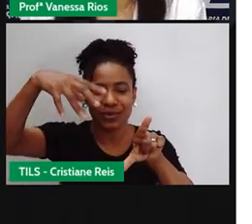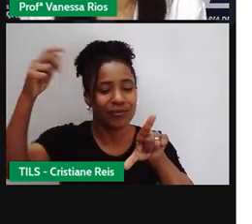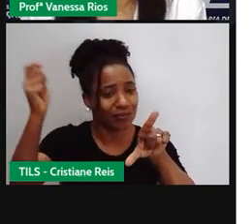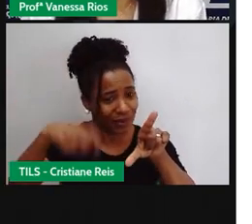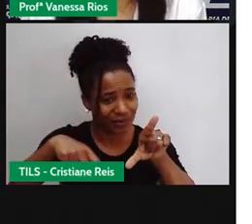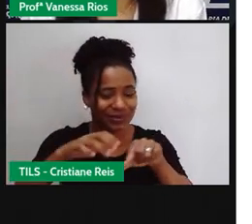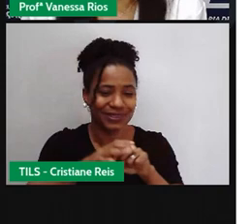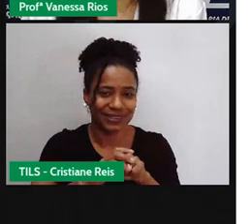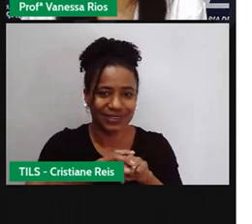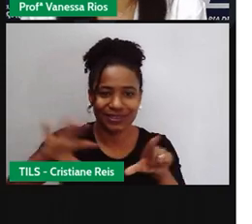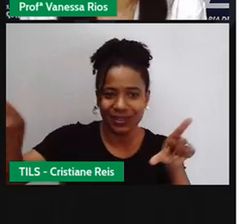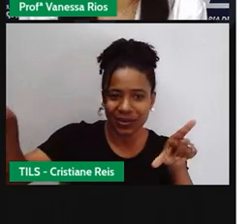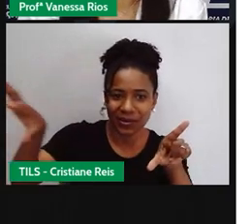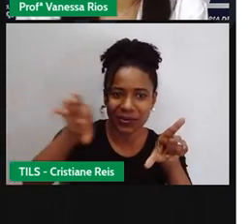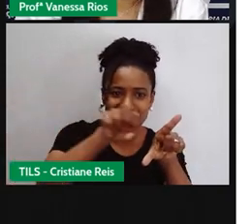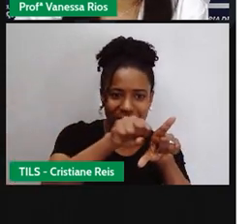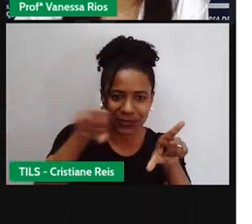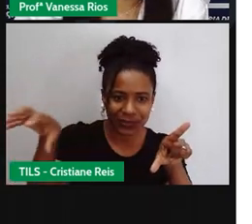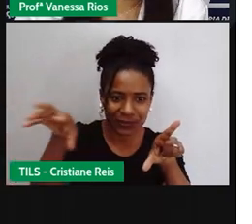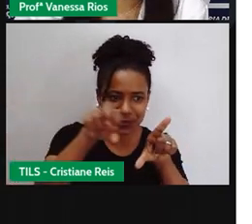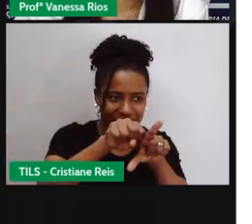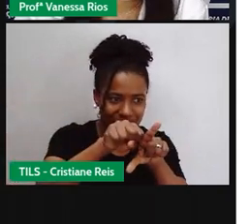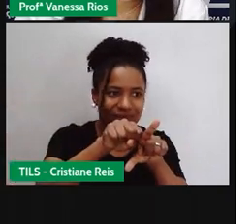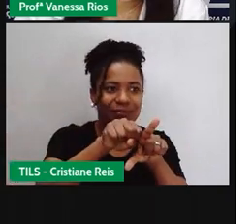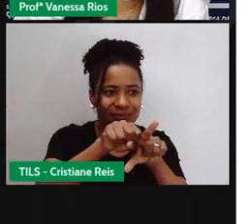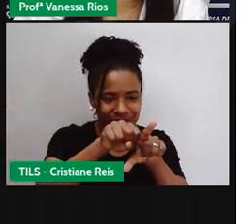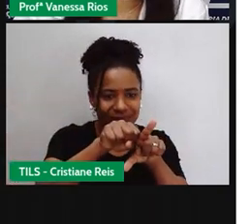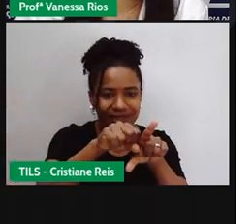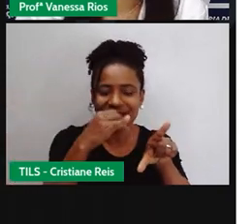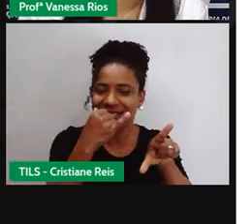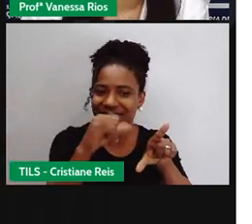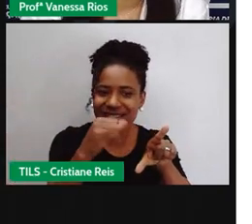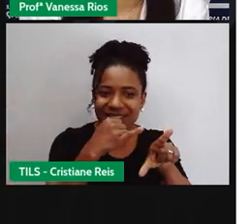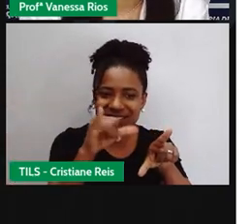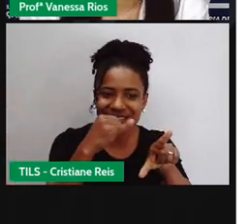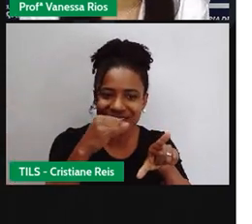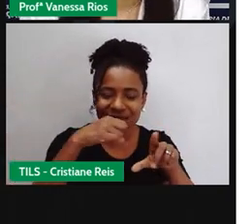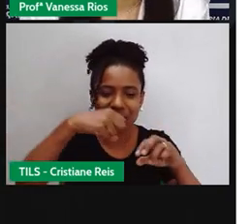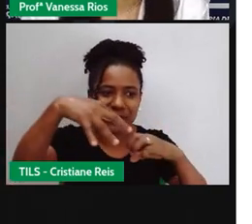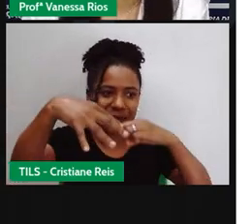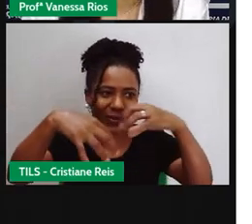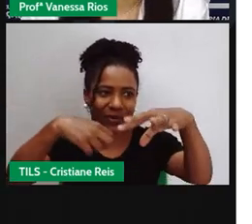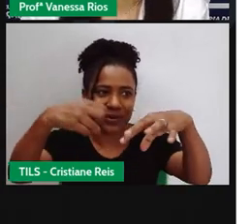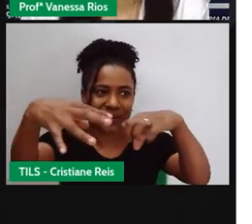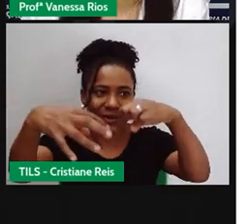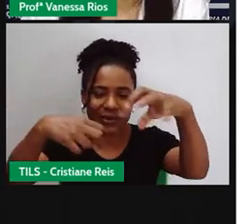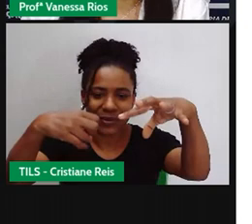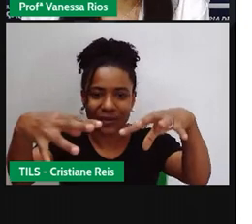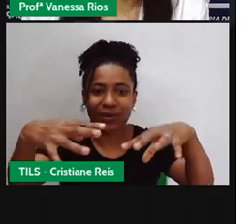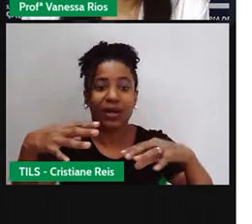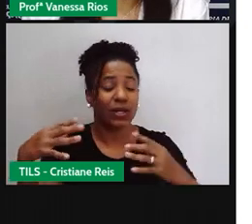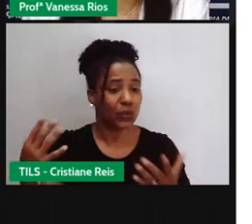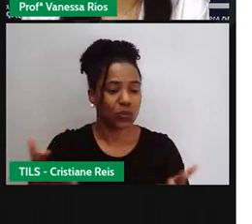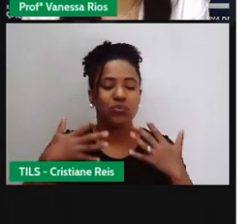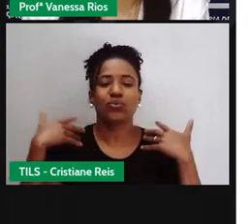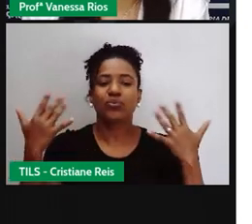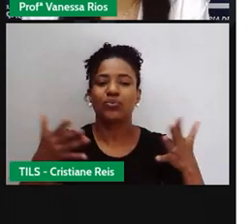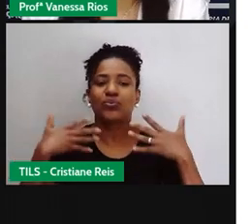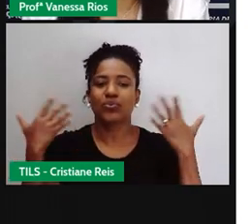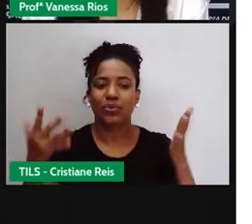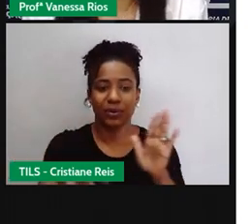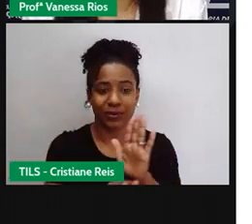fotovoltaica está relacionada aí à produção da energia elétrica, né, e a questão do calor, né, da